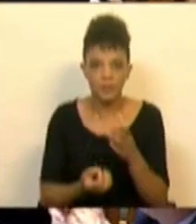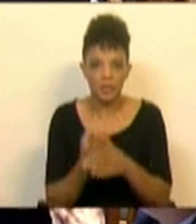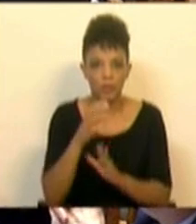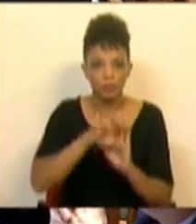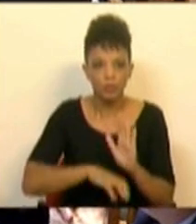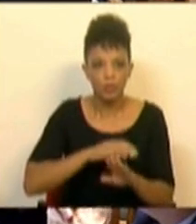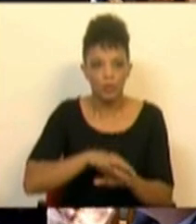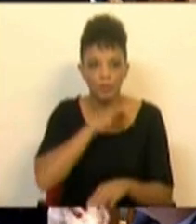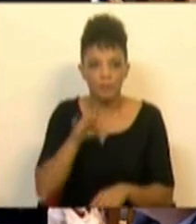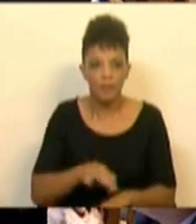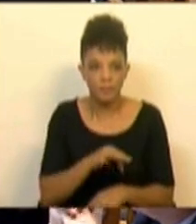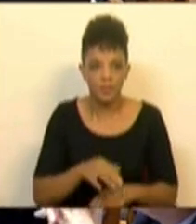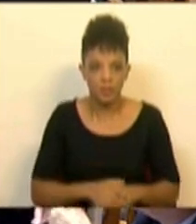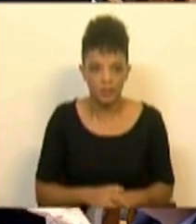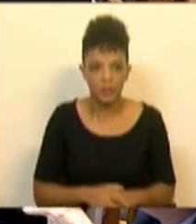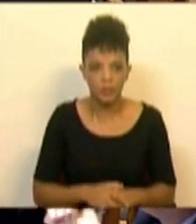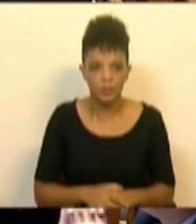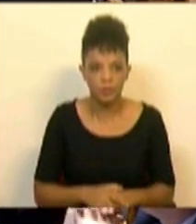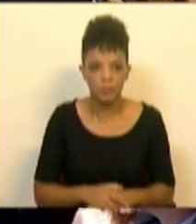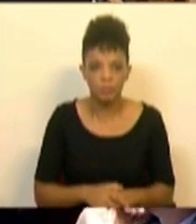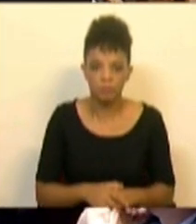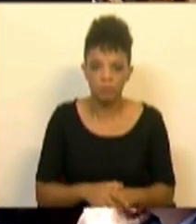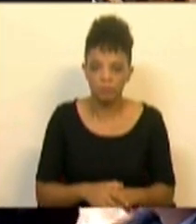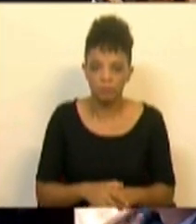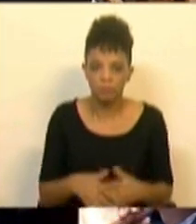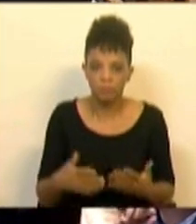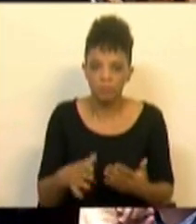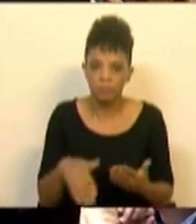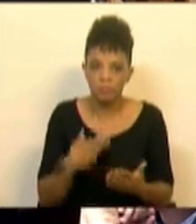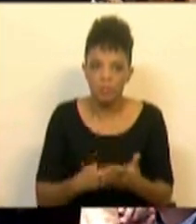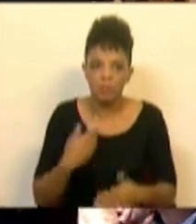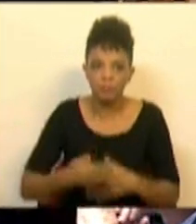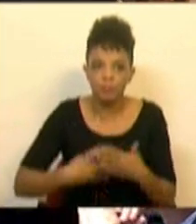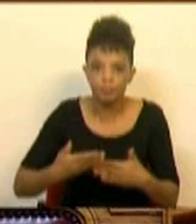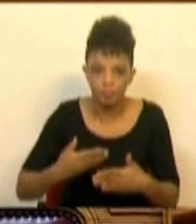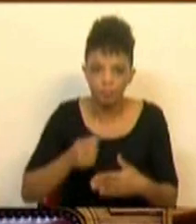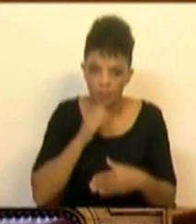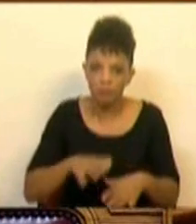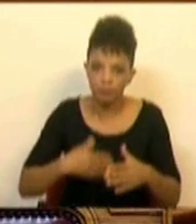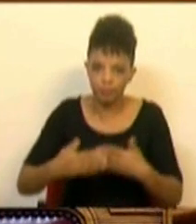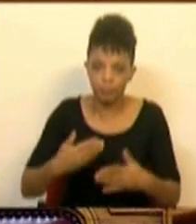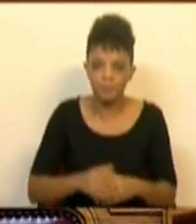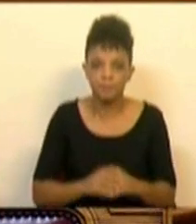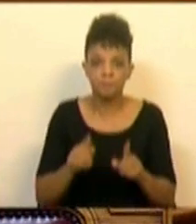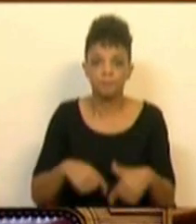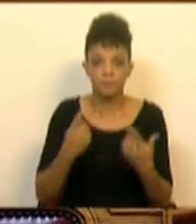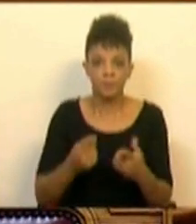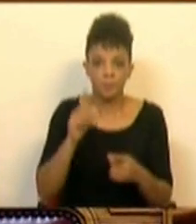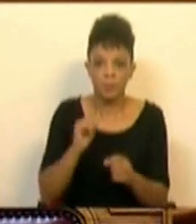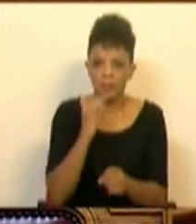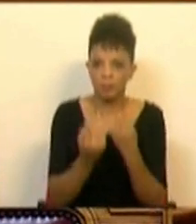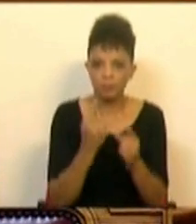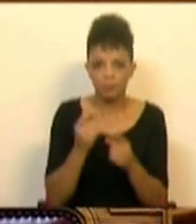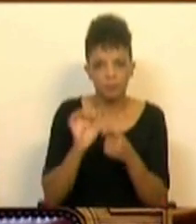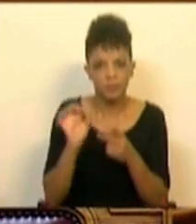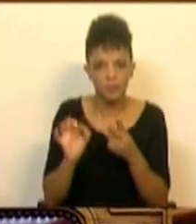condições para que as famílias possam constituir e possam se envolver. E, depois, há incentivos muito